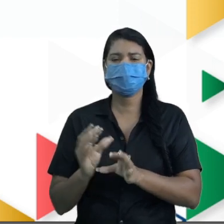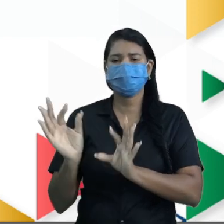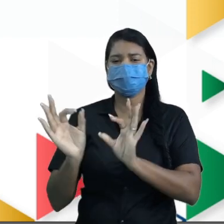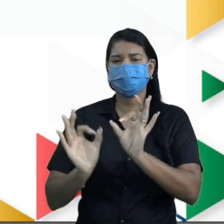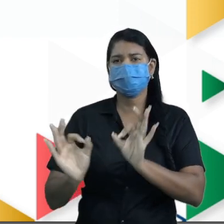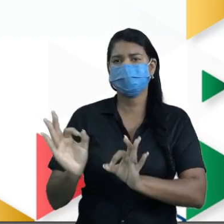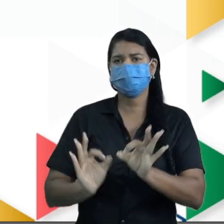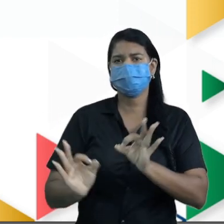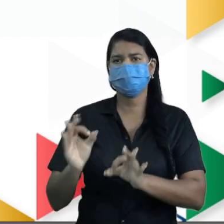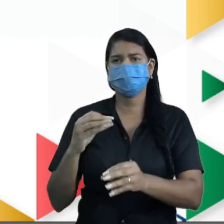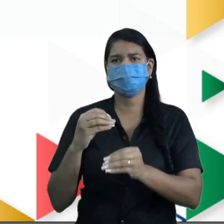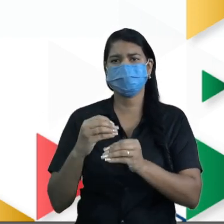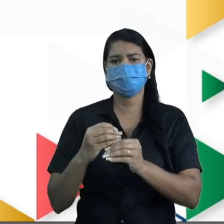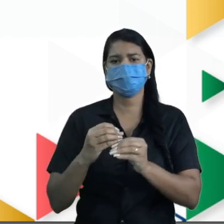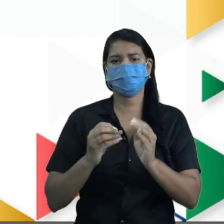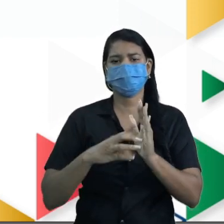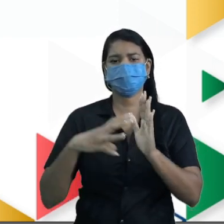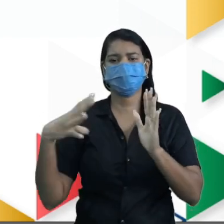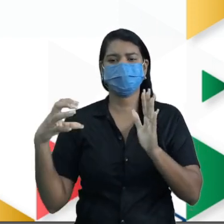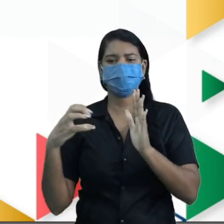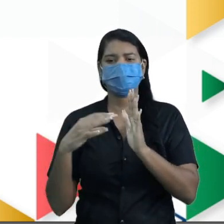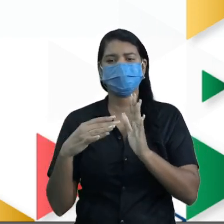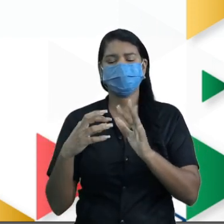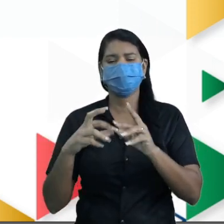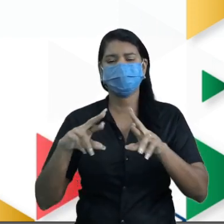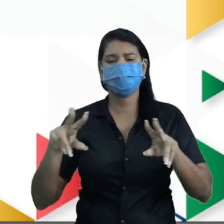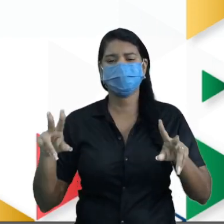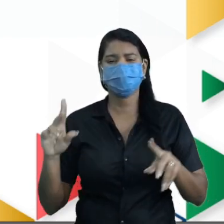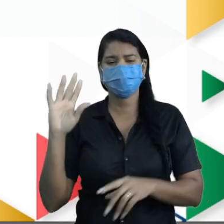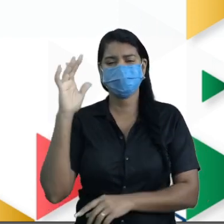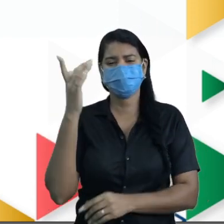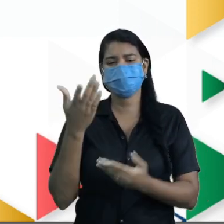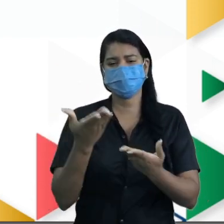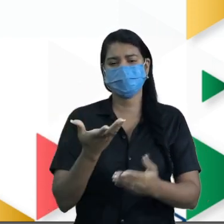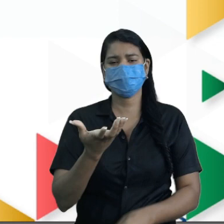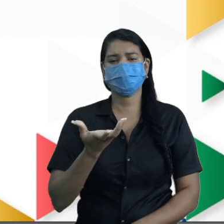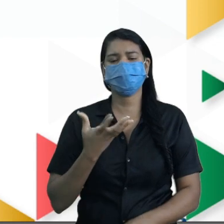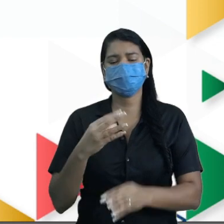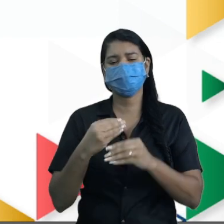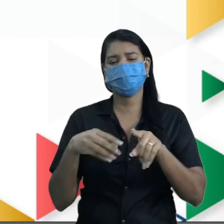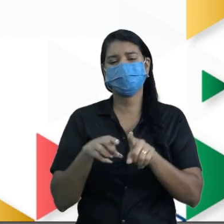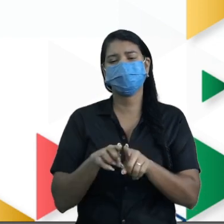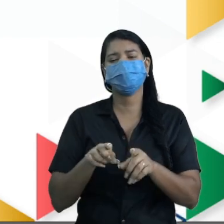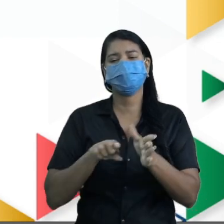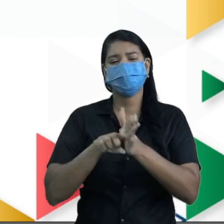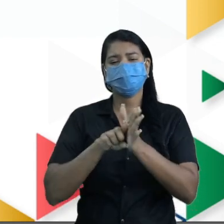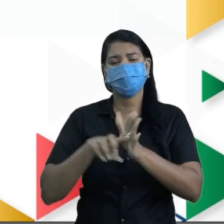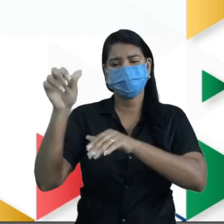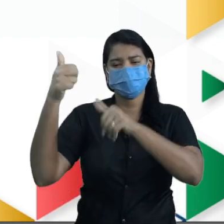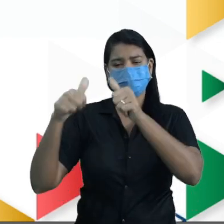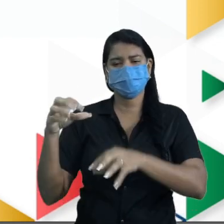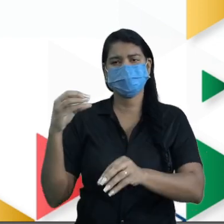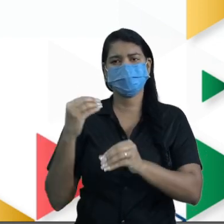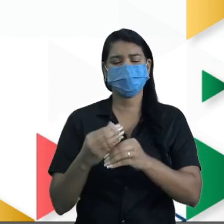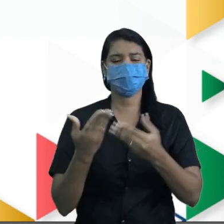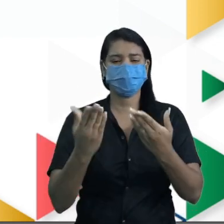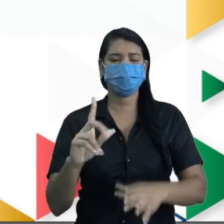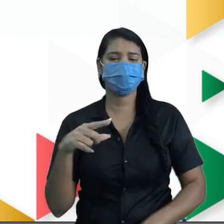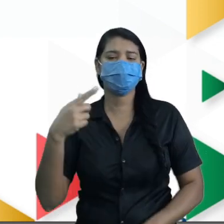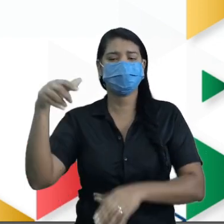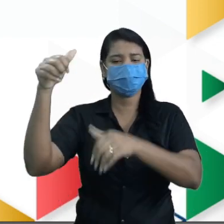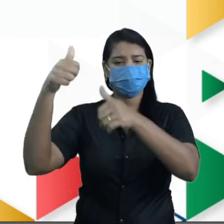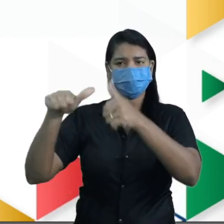organização dos dados referentes a diversos fenômenos. que você quiser, ela pesquisa para você, para depois